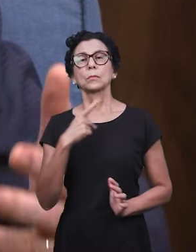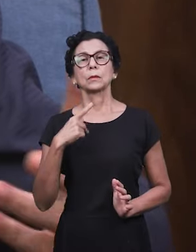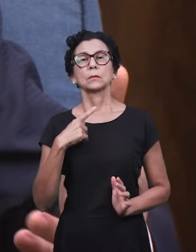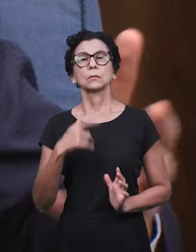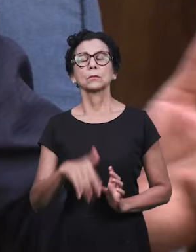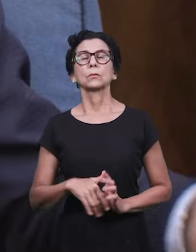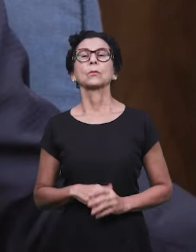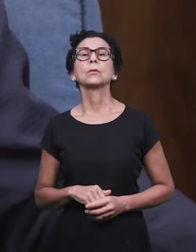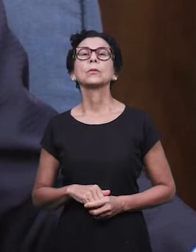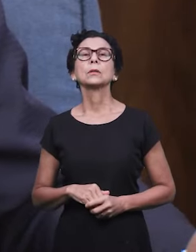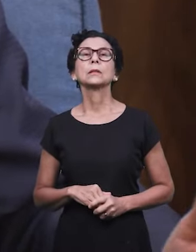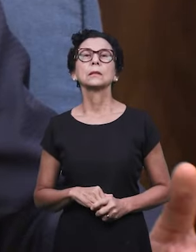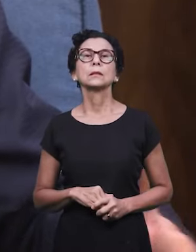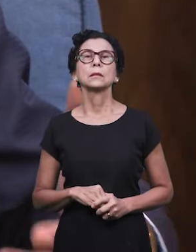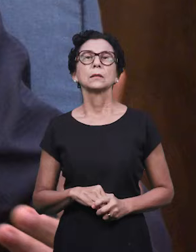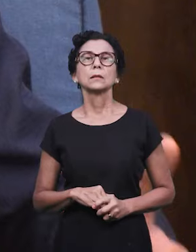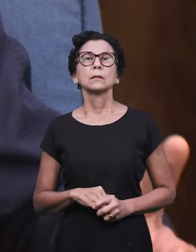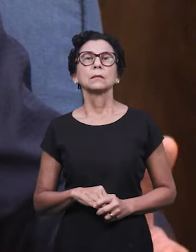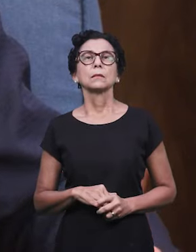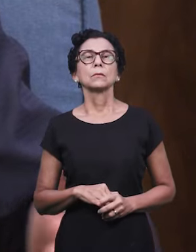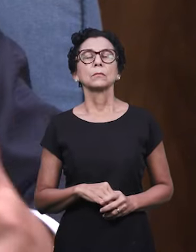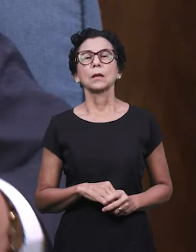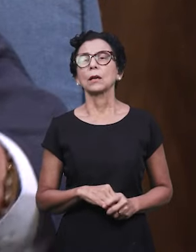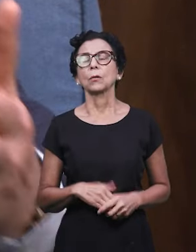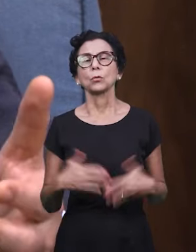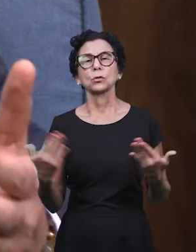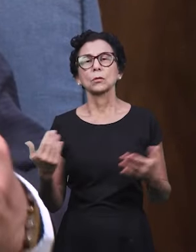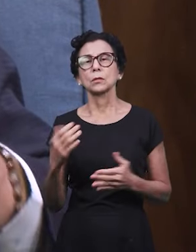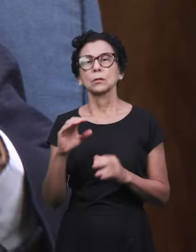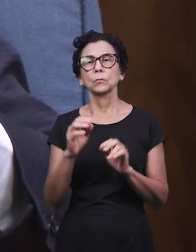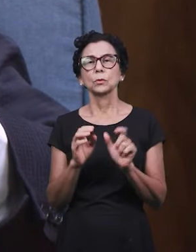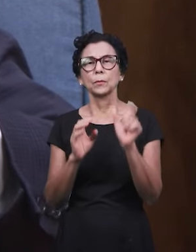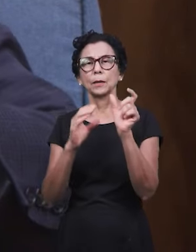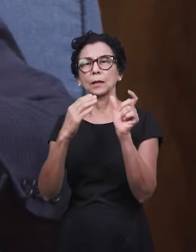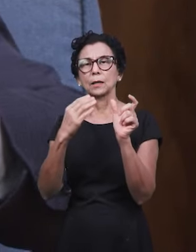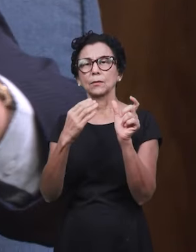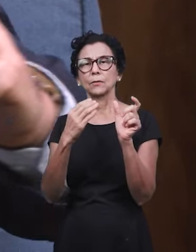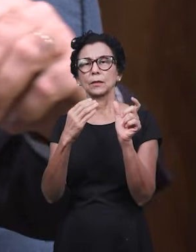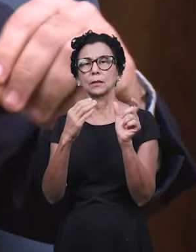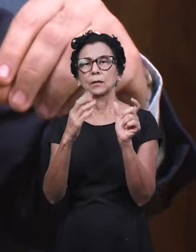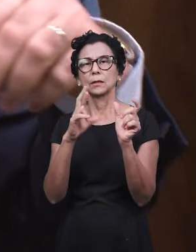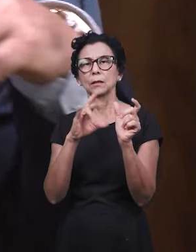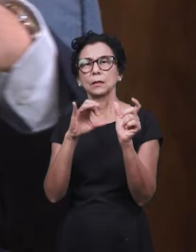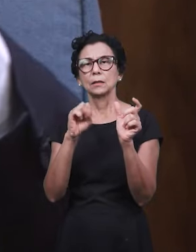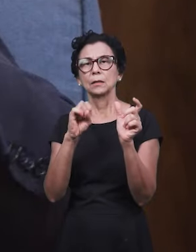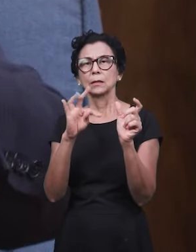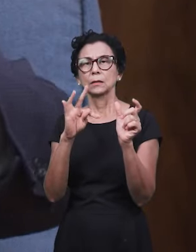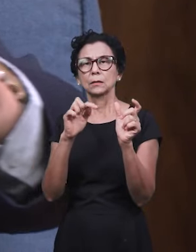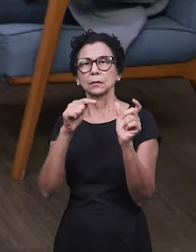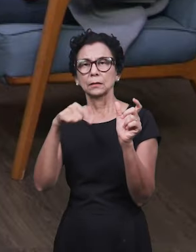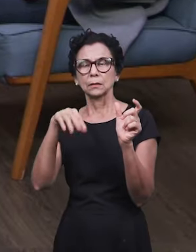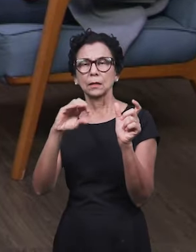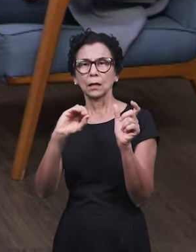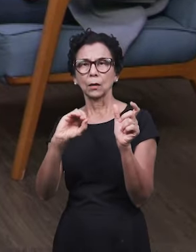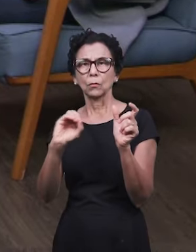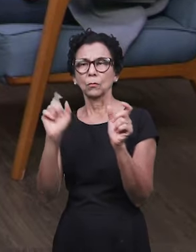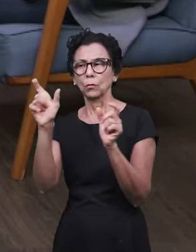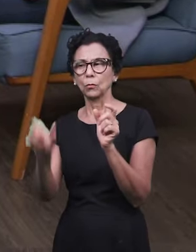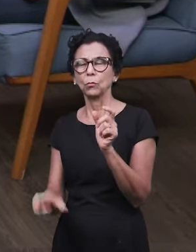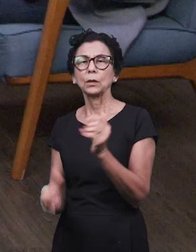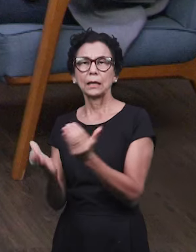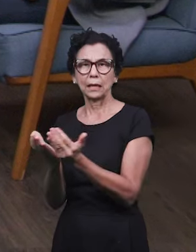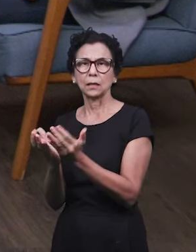tantos cristãos, para usar uma expressão muito em alta hoje em dia, o cristão, que estão vivendo uma experiência sem,